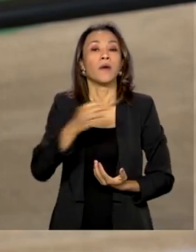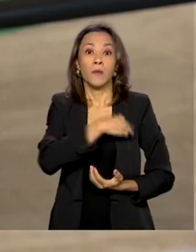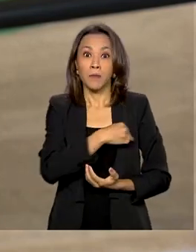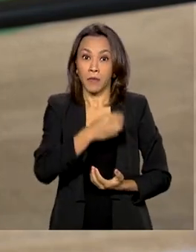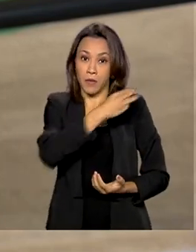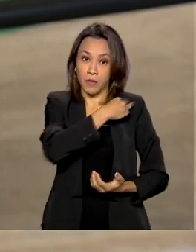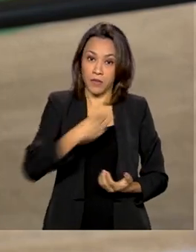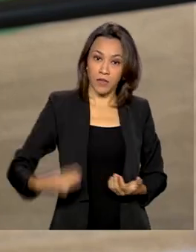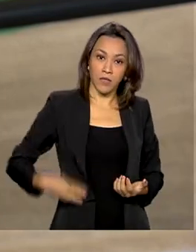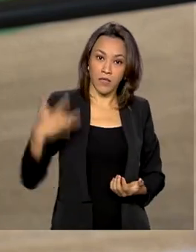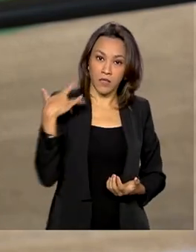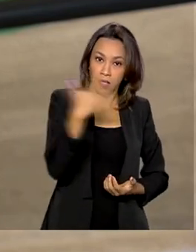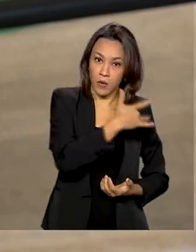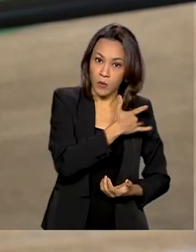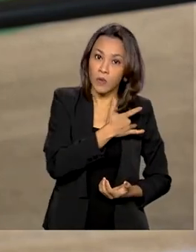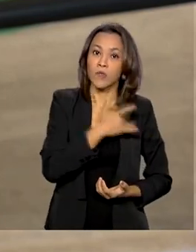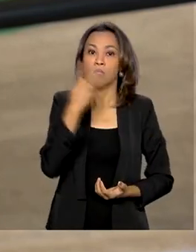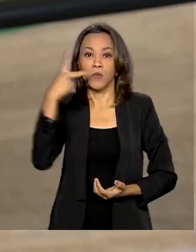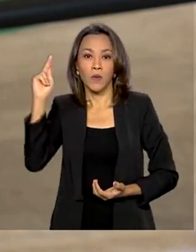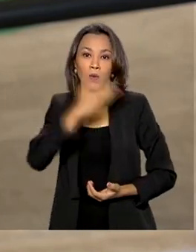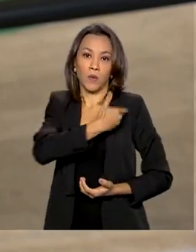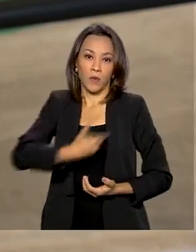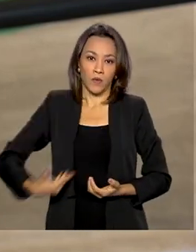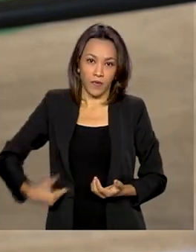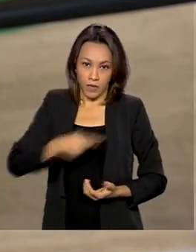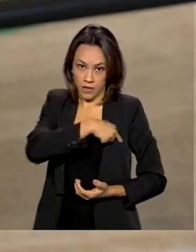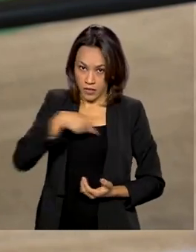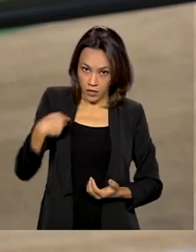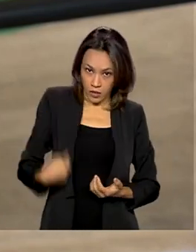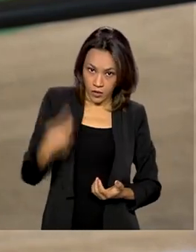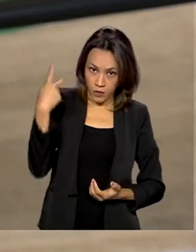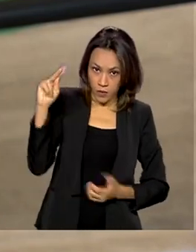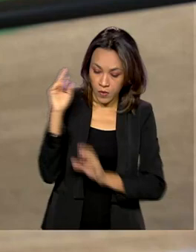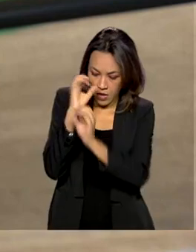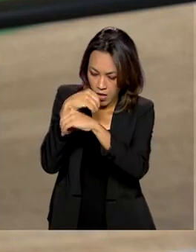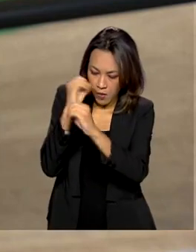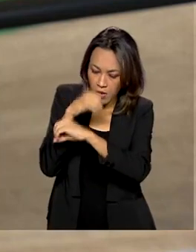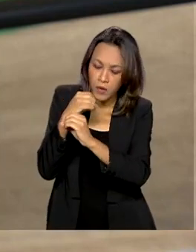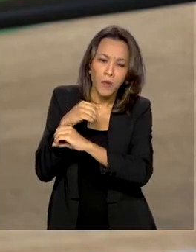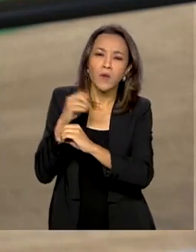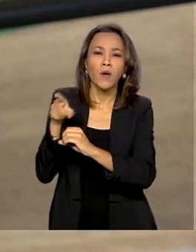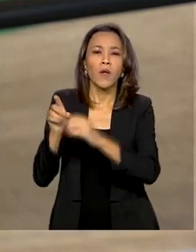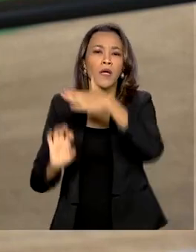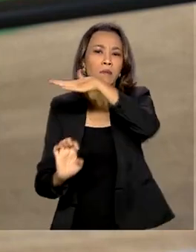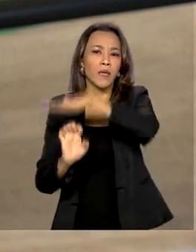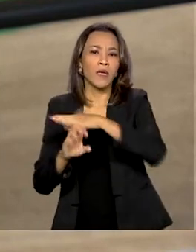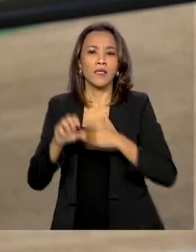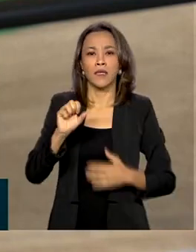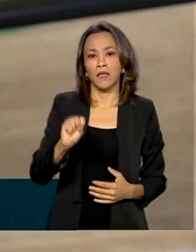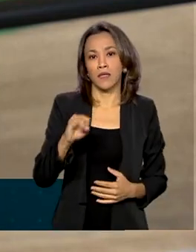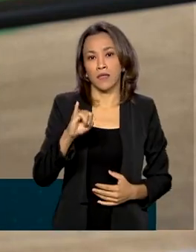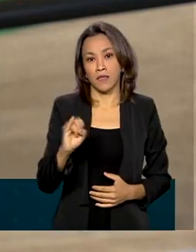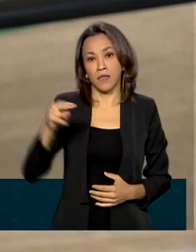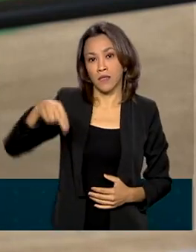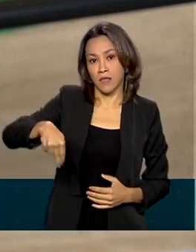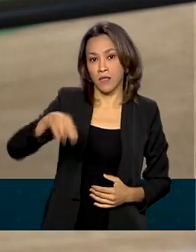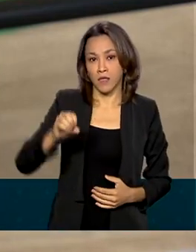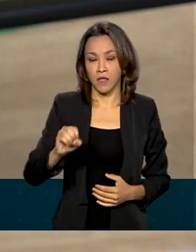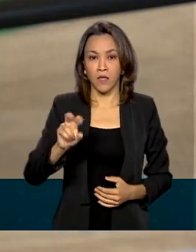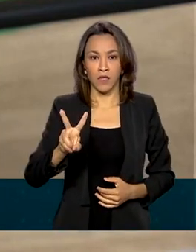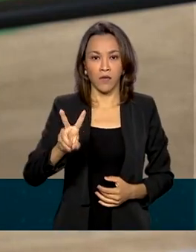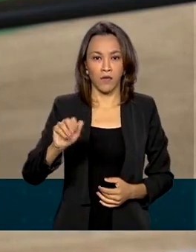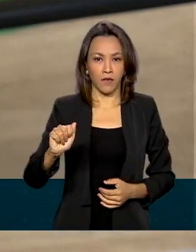o governo chinês, cujo laboratório, Sinovac, é quem produz esses insumos necessários para a produção